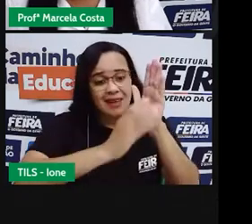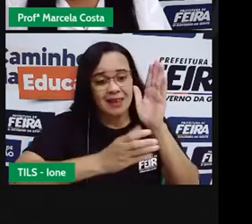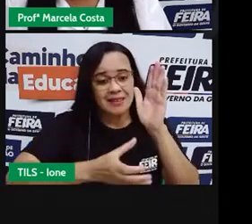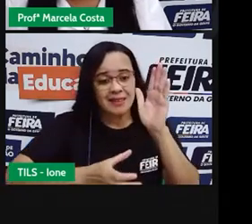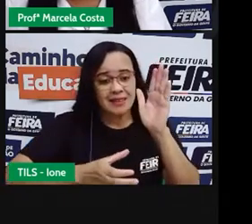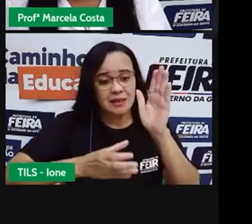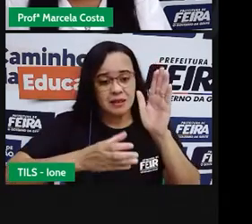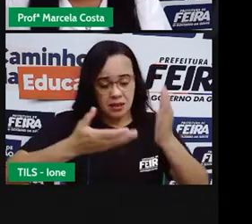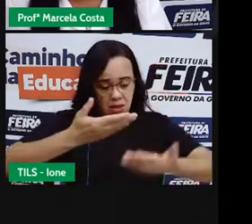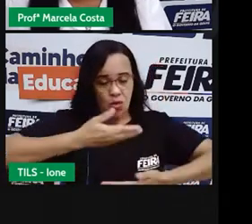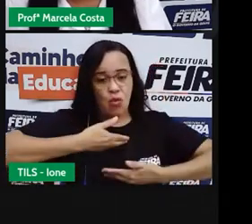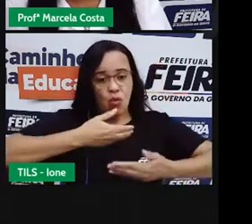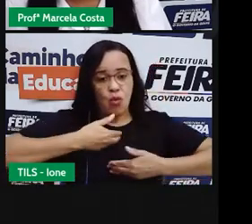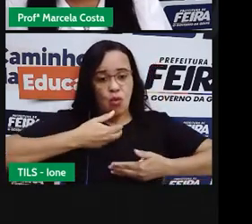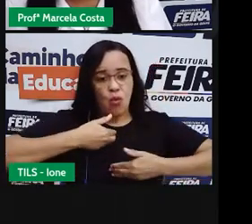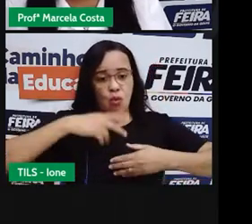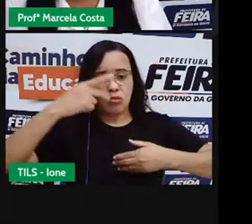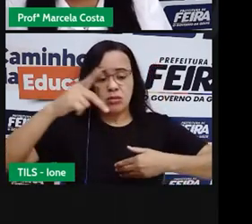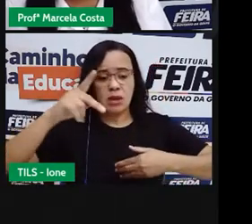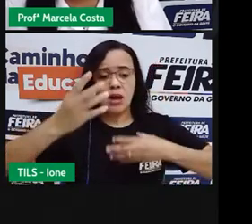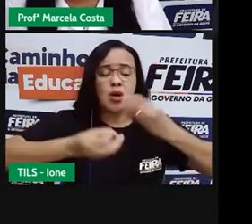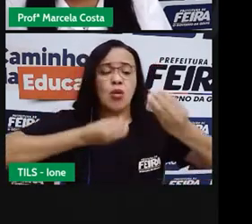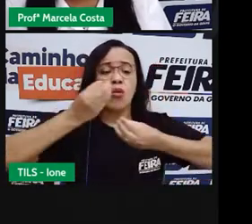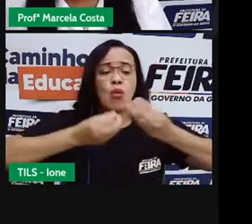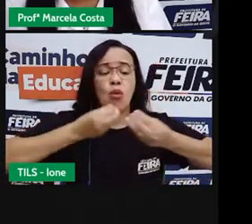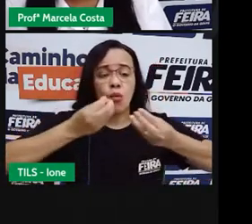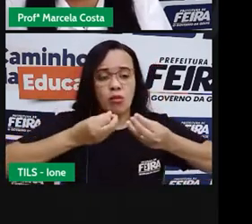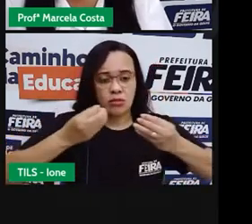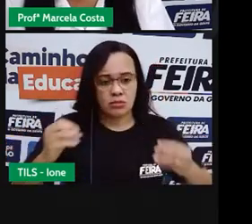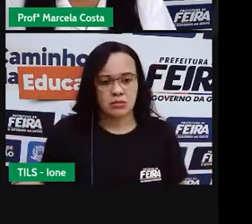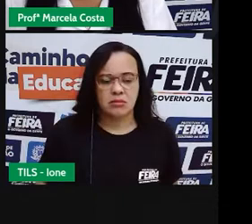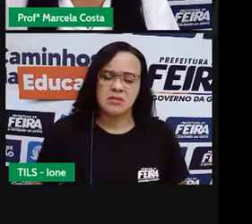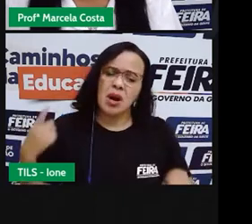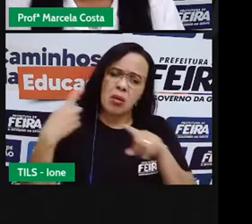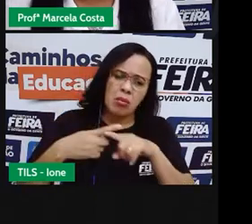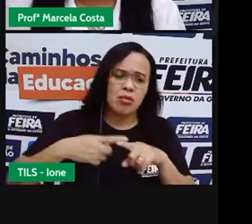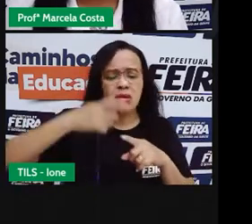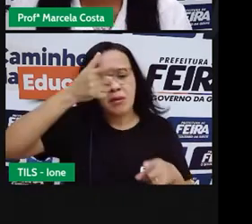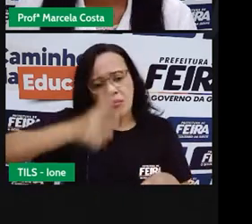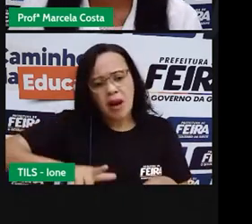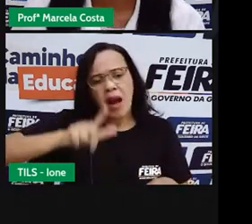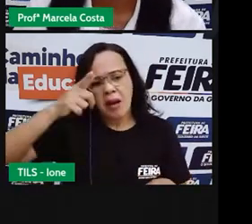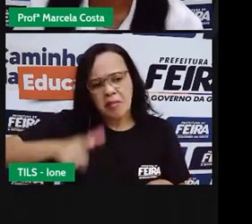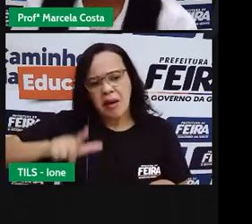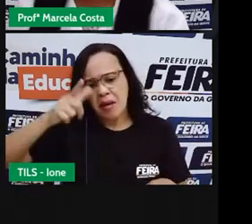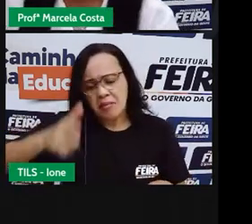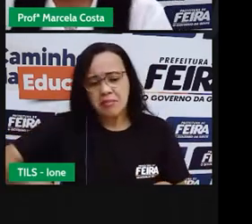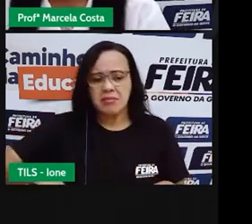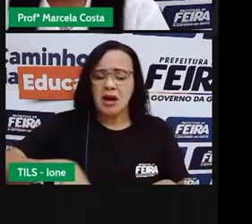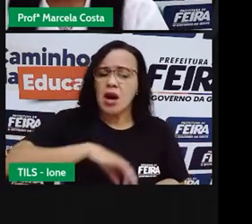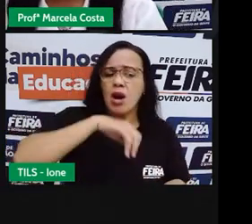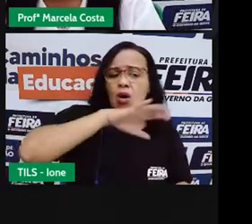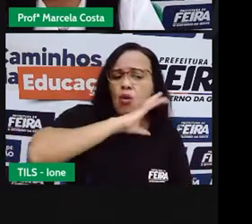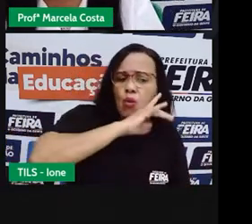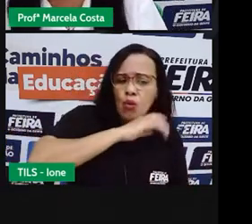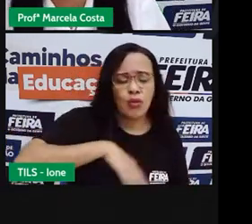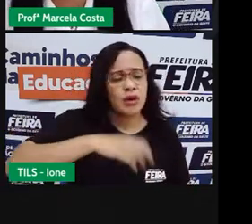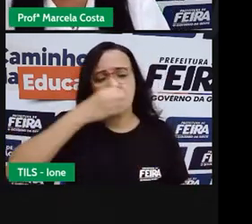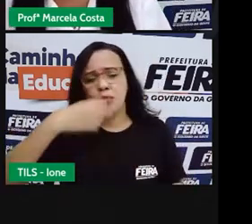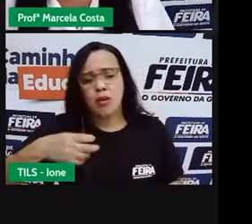Por que a senhora Fica falando isso Reforçando esse Tentor Porque eu preciso Mostrar pra vocês Criançada